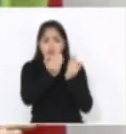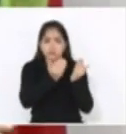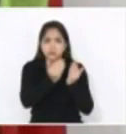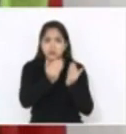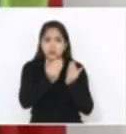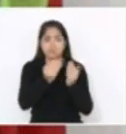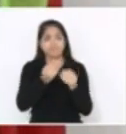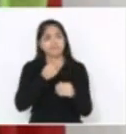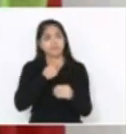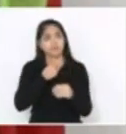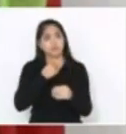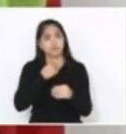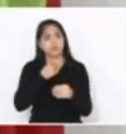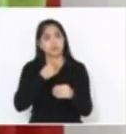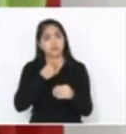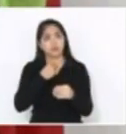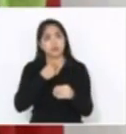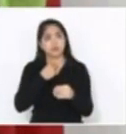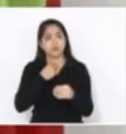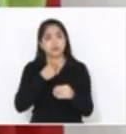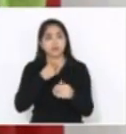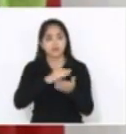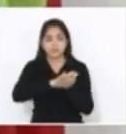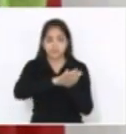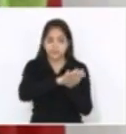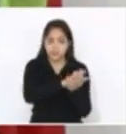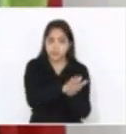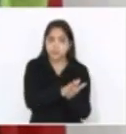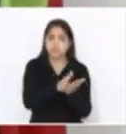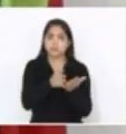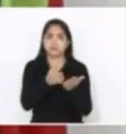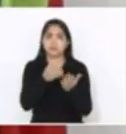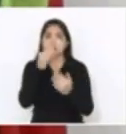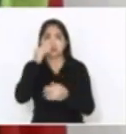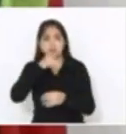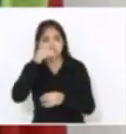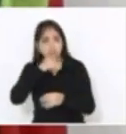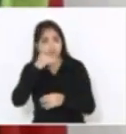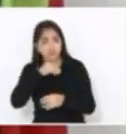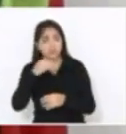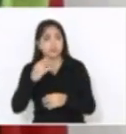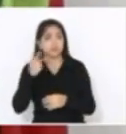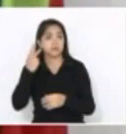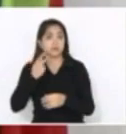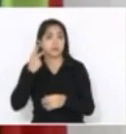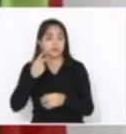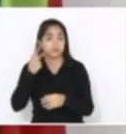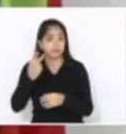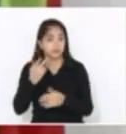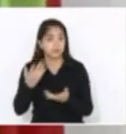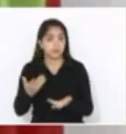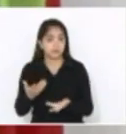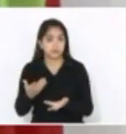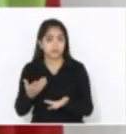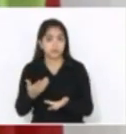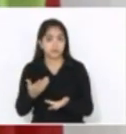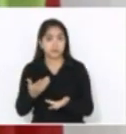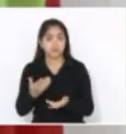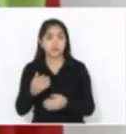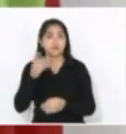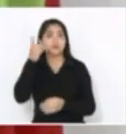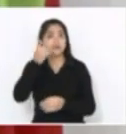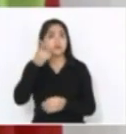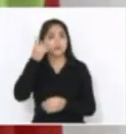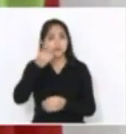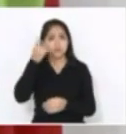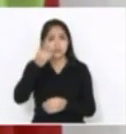diminuir ou enfraquecer o parlamento. deputado não é, não tem